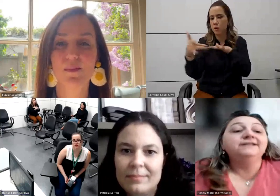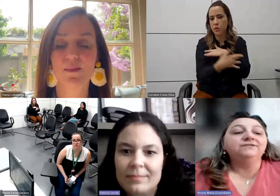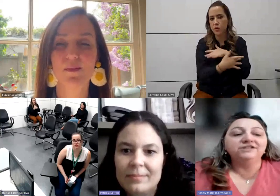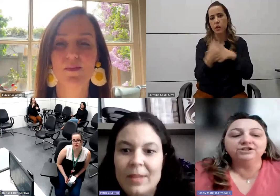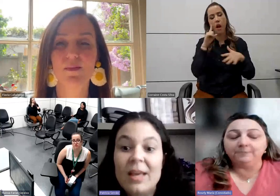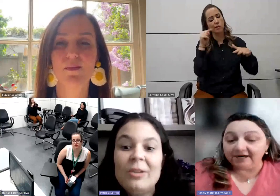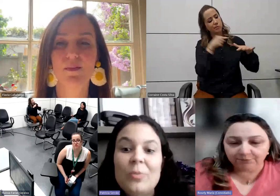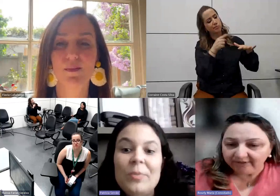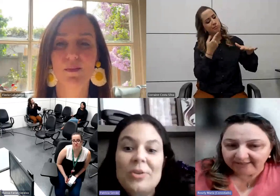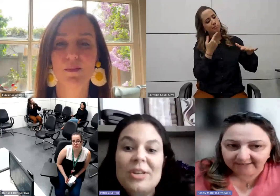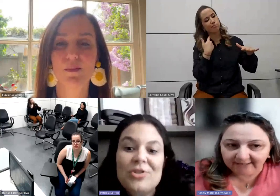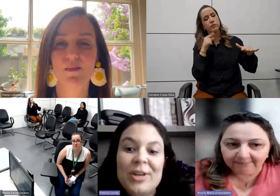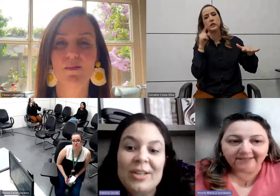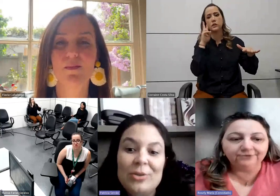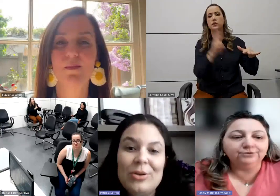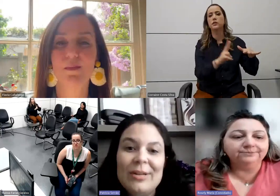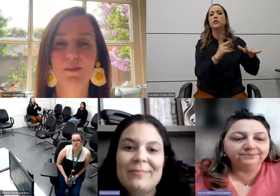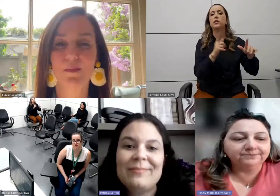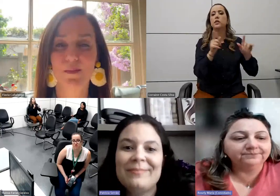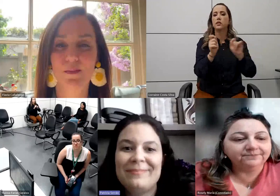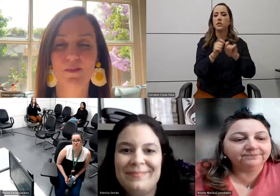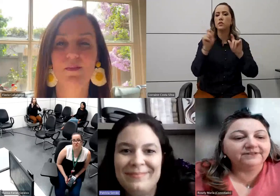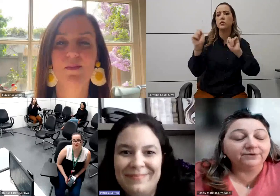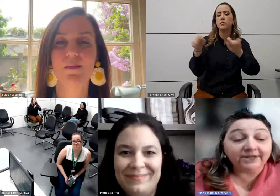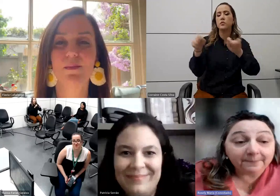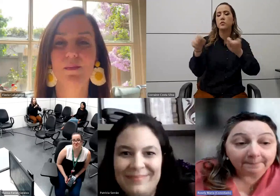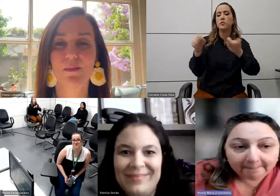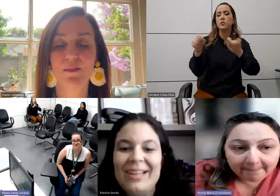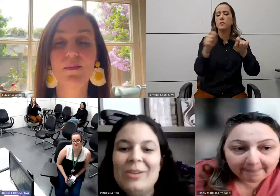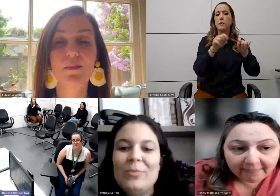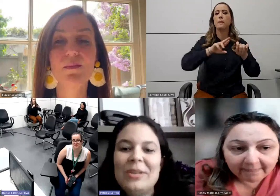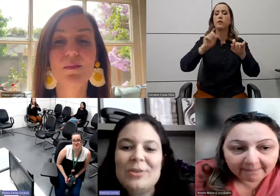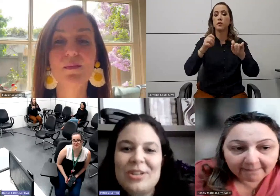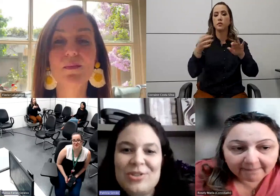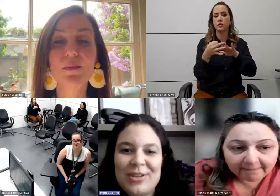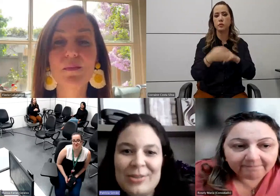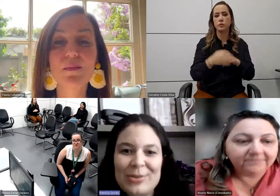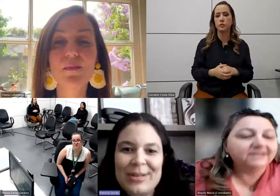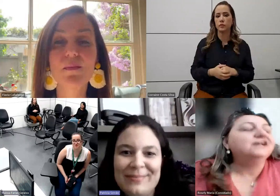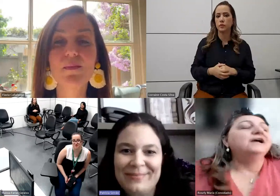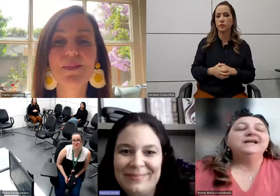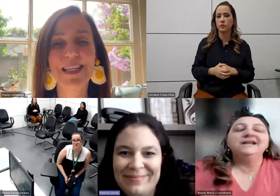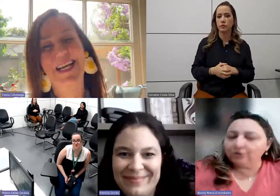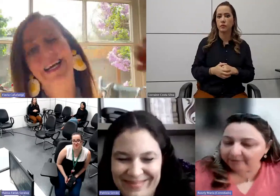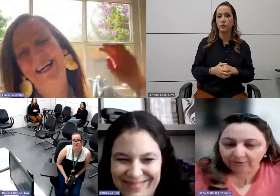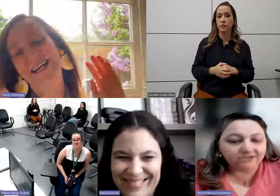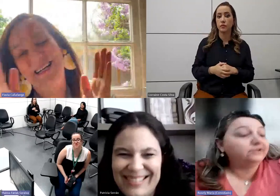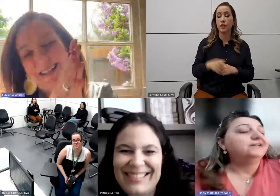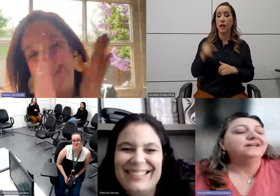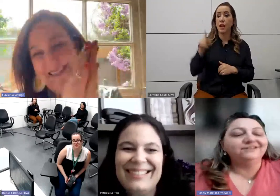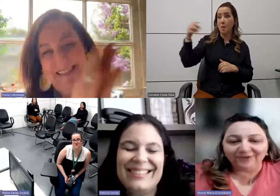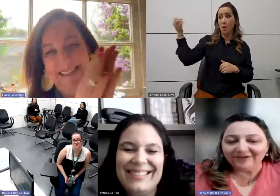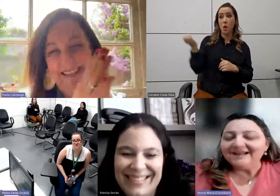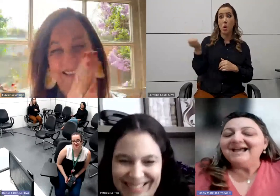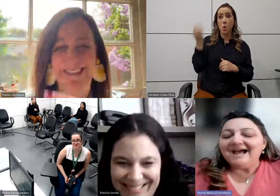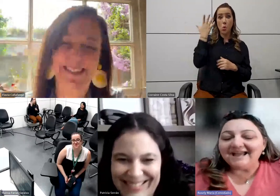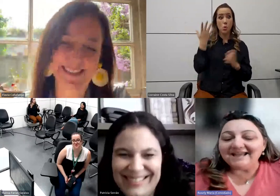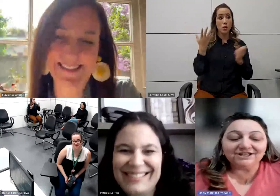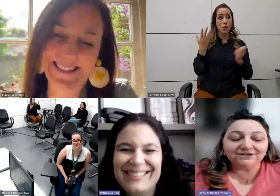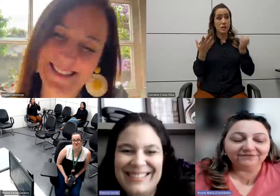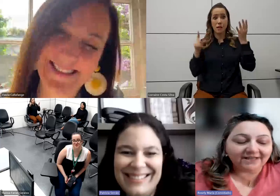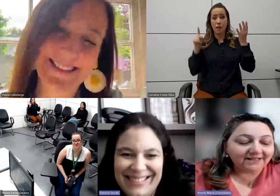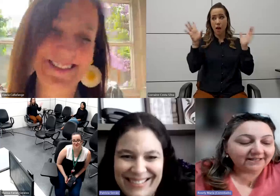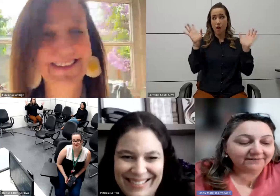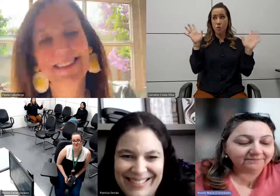lê. Então, a gente parte do entretenimento. redentor. Oi? Ilumina o Cristo redentor. Ilumina o Cristo redentor.